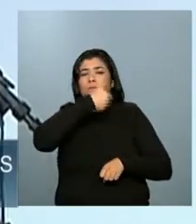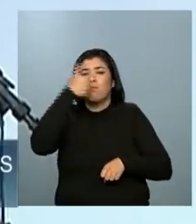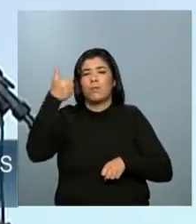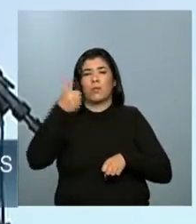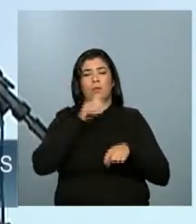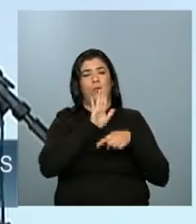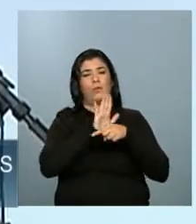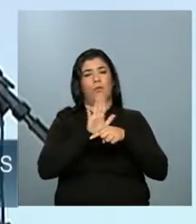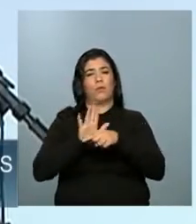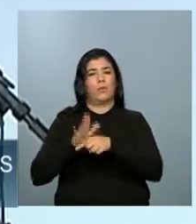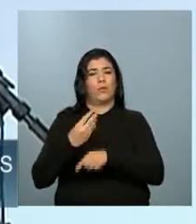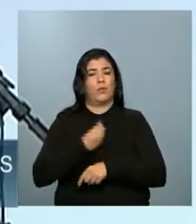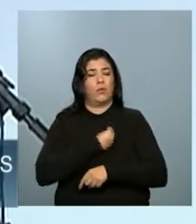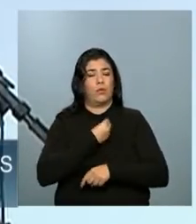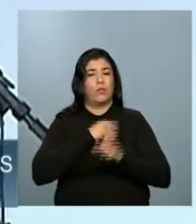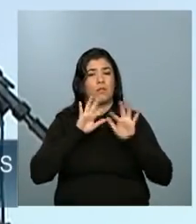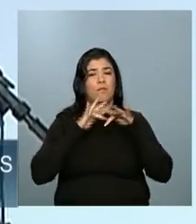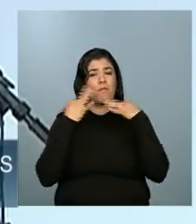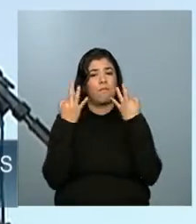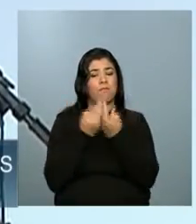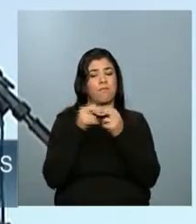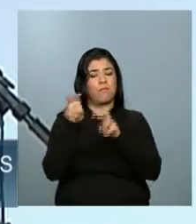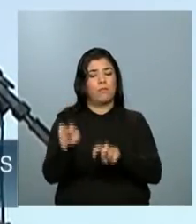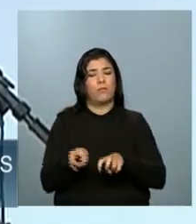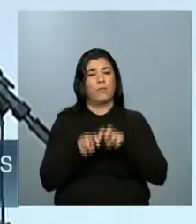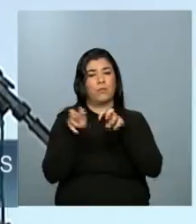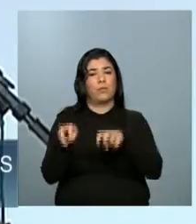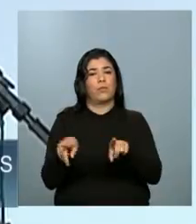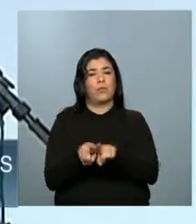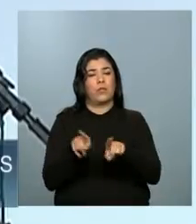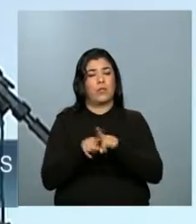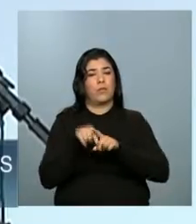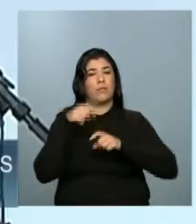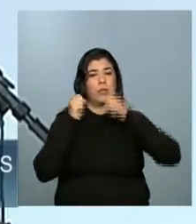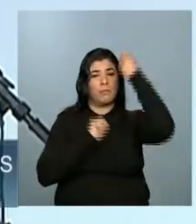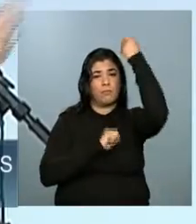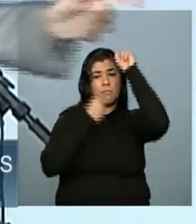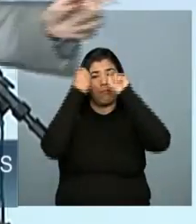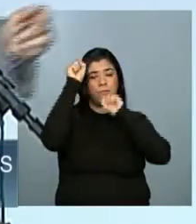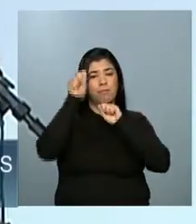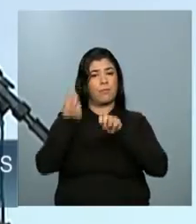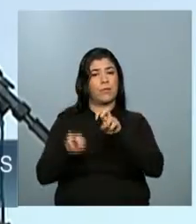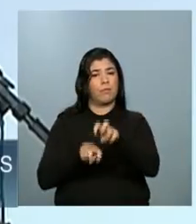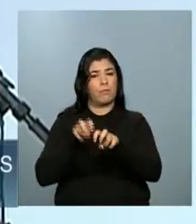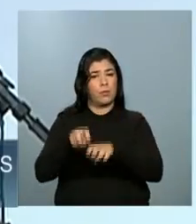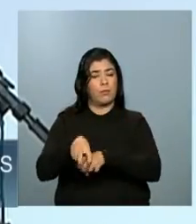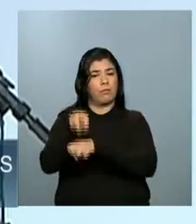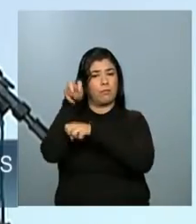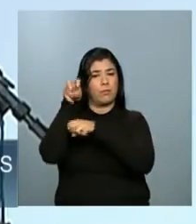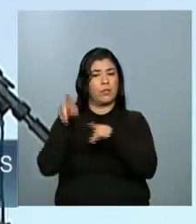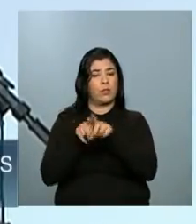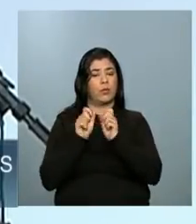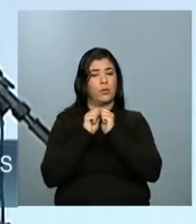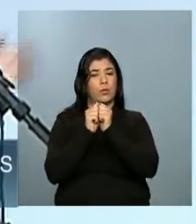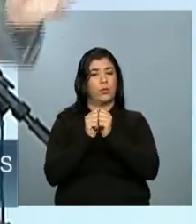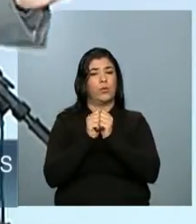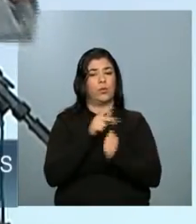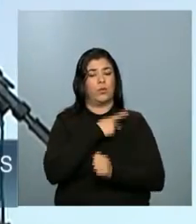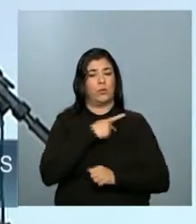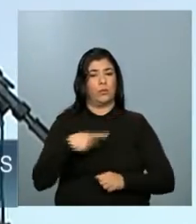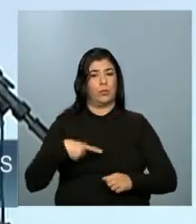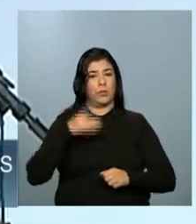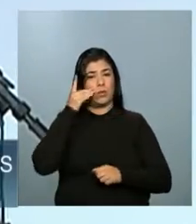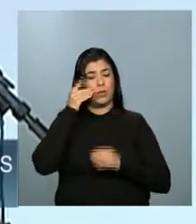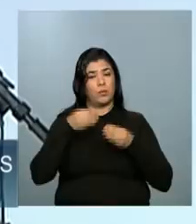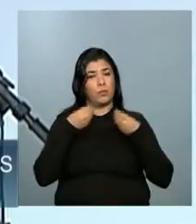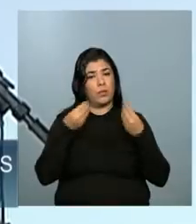famílias com o trabalho dos municípios e com as máquinas que foram entregues na gestão da Presidenta Dilma. É o governo